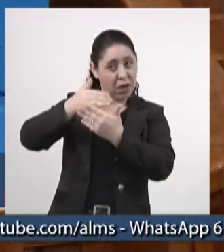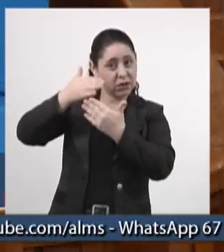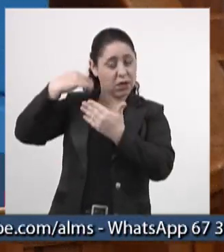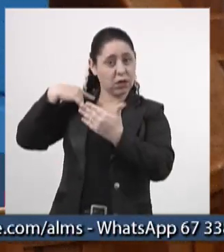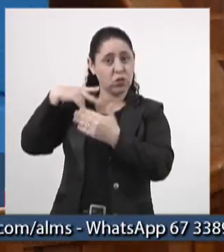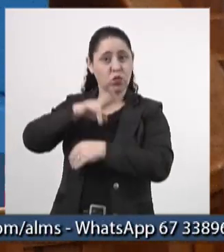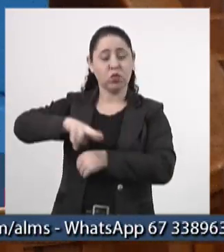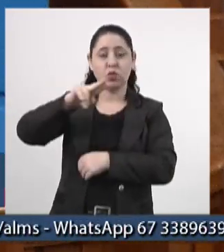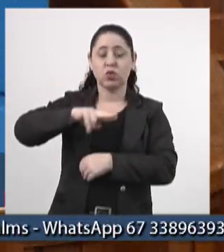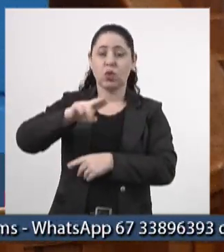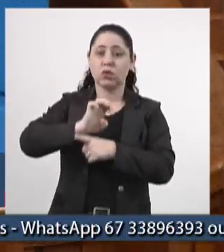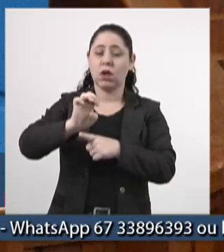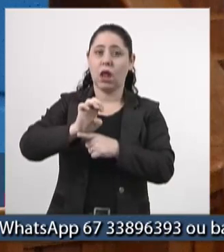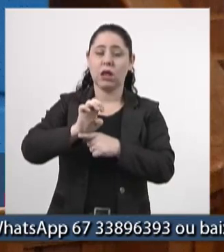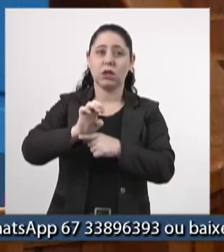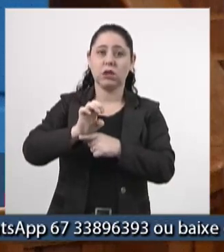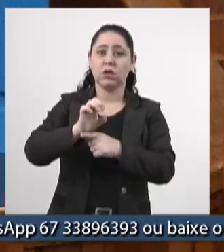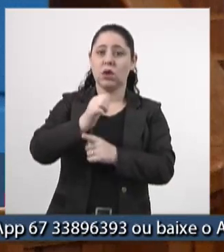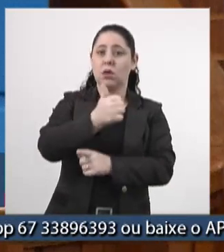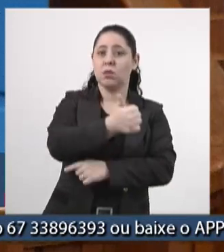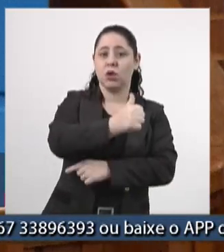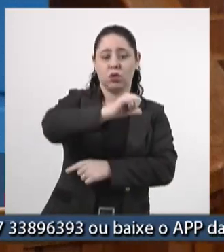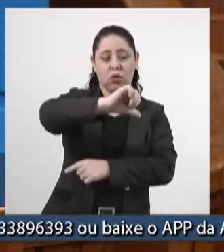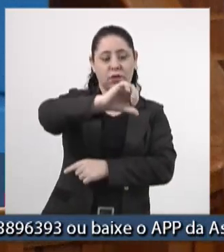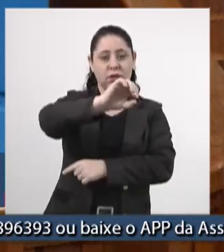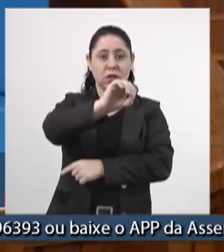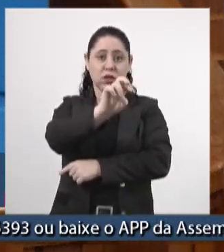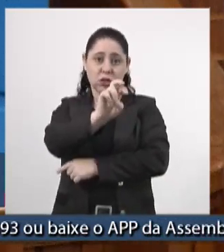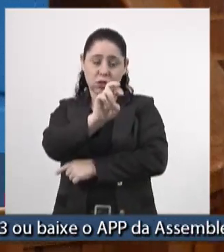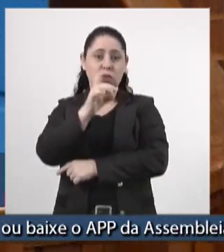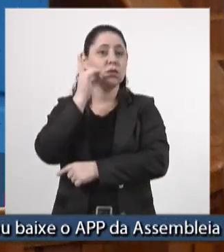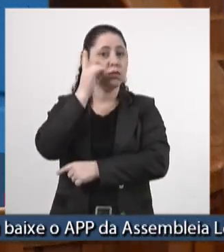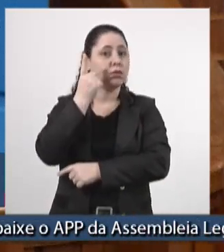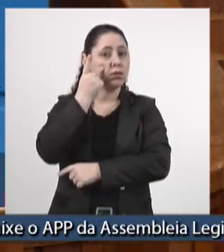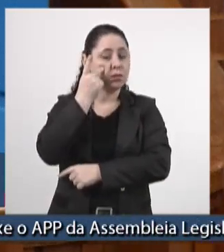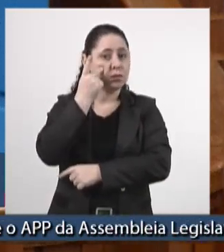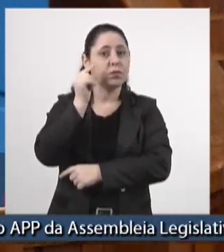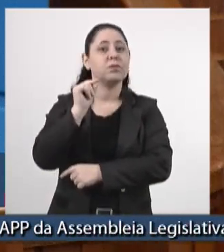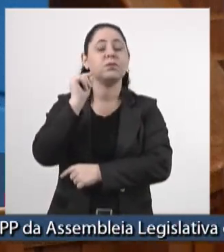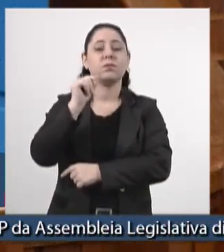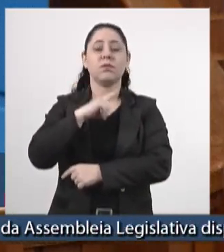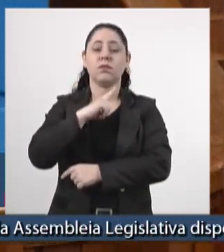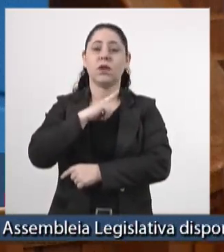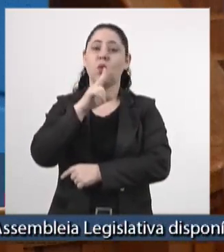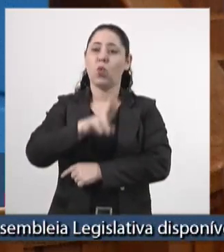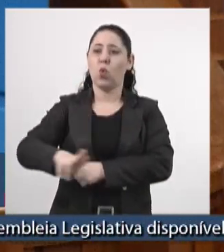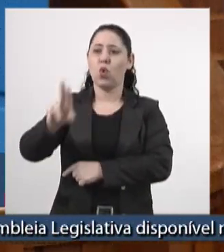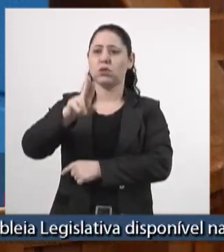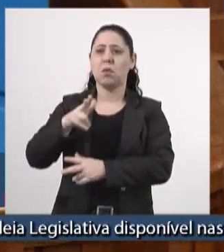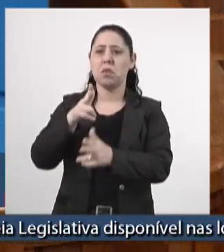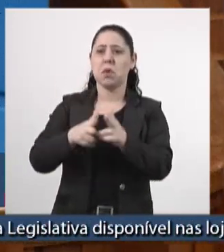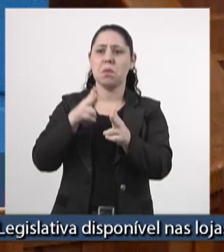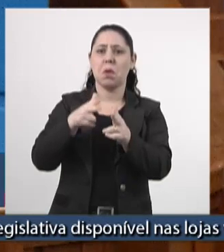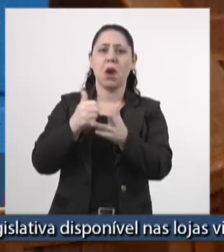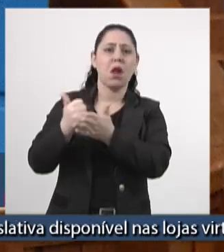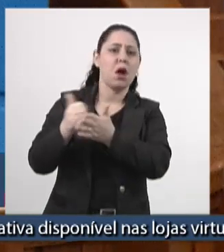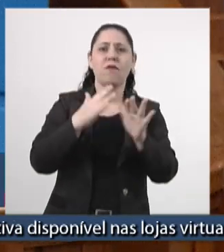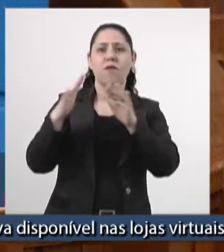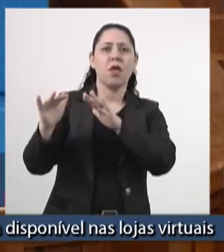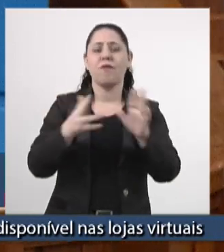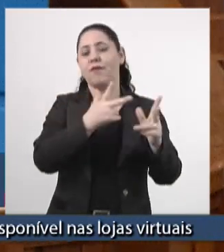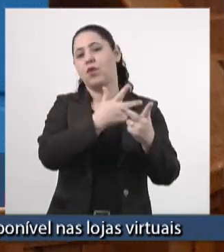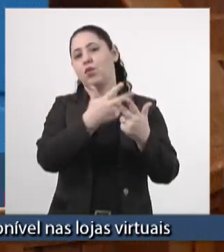do Sul desde 1905, deputado Pedro Kemp. Ou seja, então é lastimável que nós